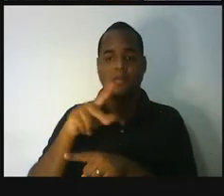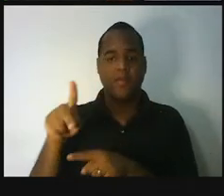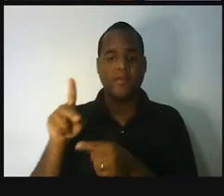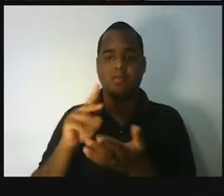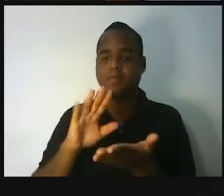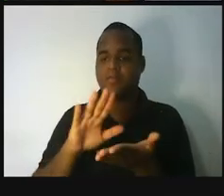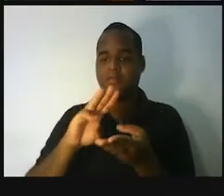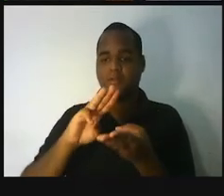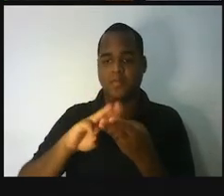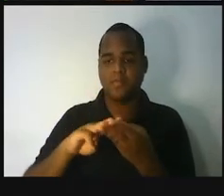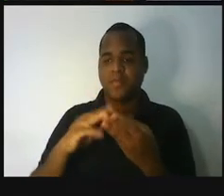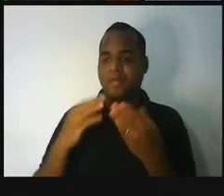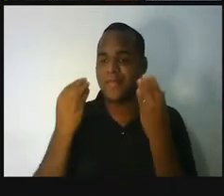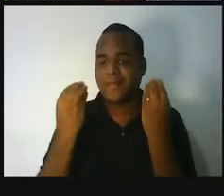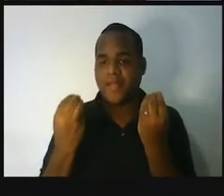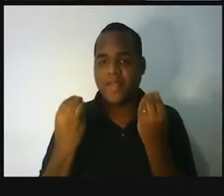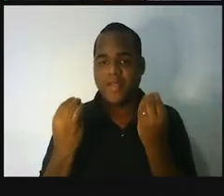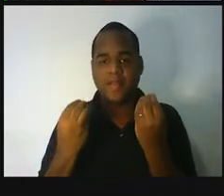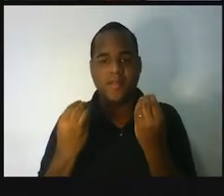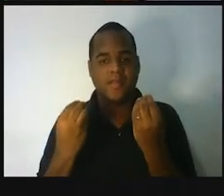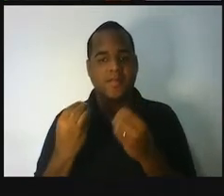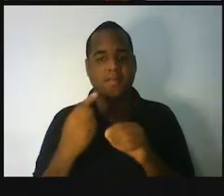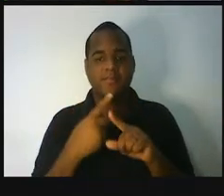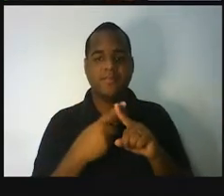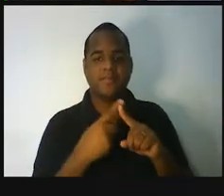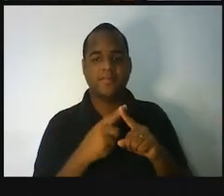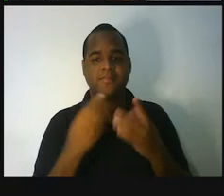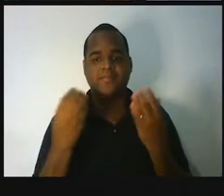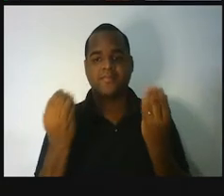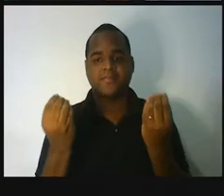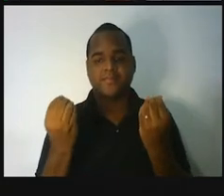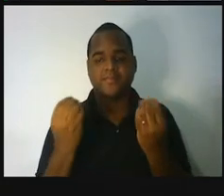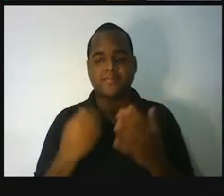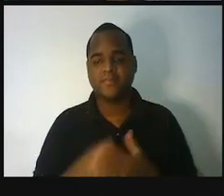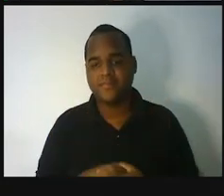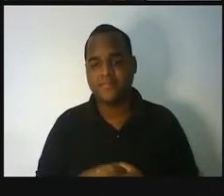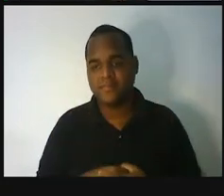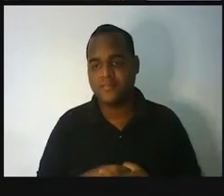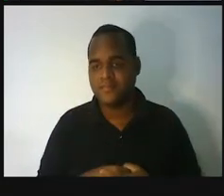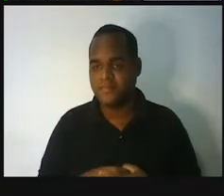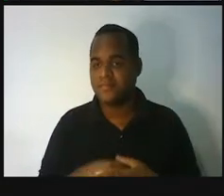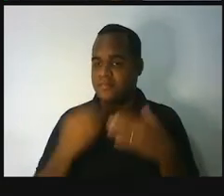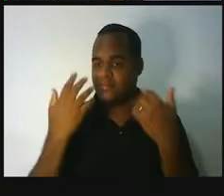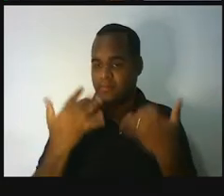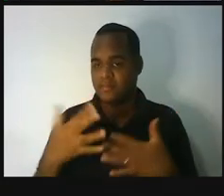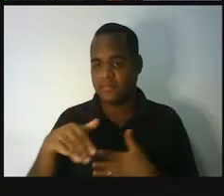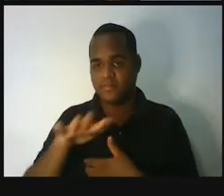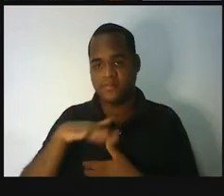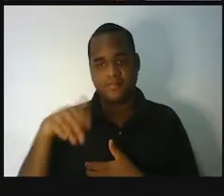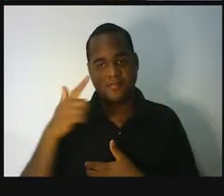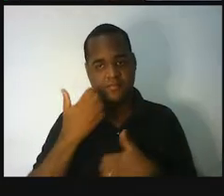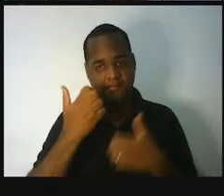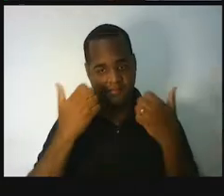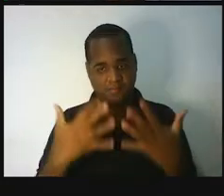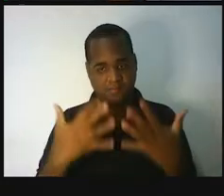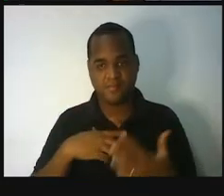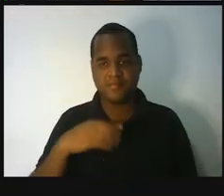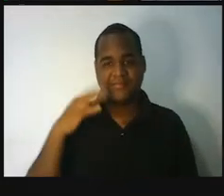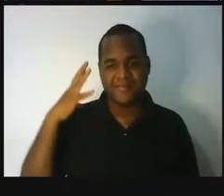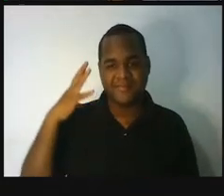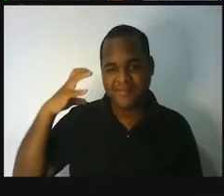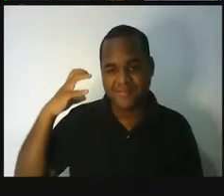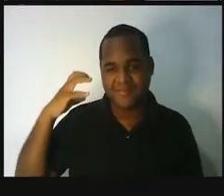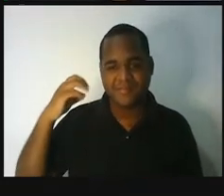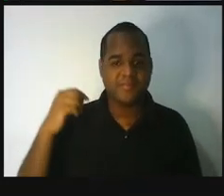matemática? Pra que que eu quero matemática? Bom, nesse episódio de podcast, que é o meu podcast, o